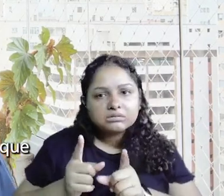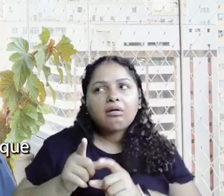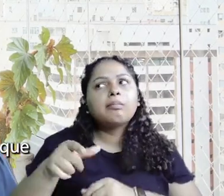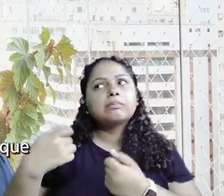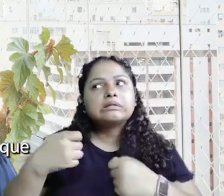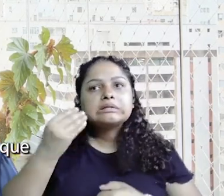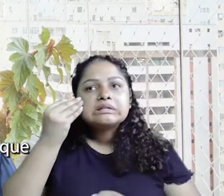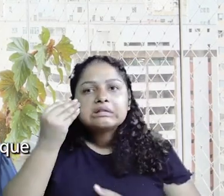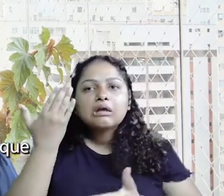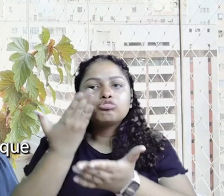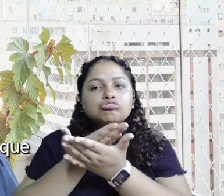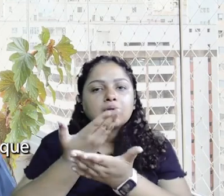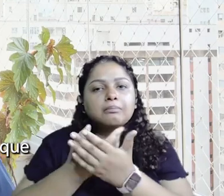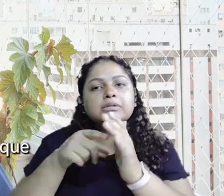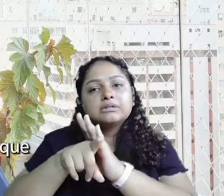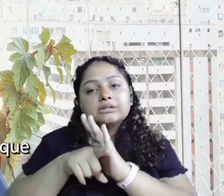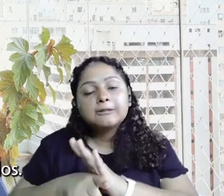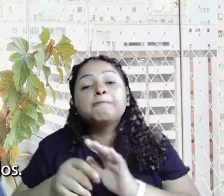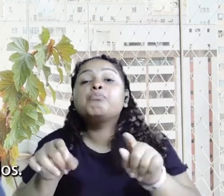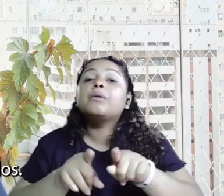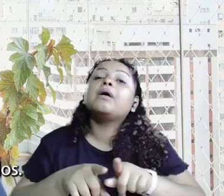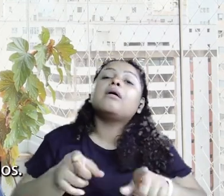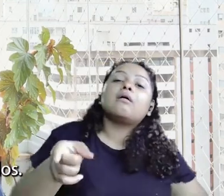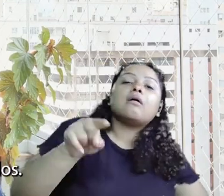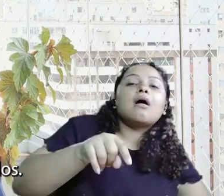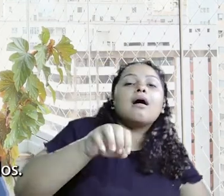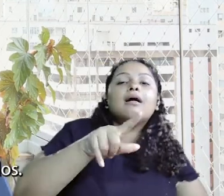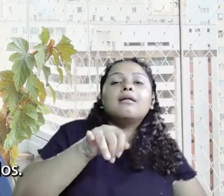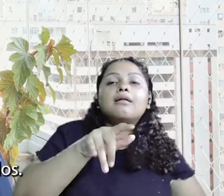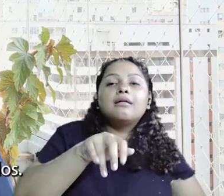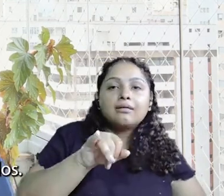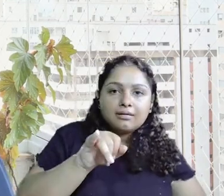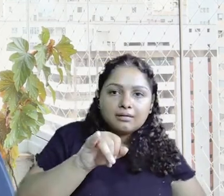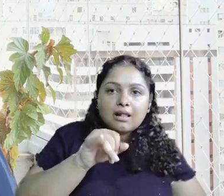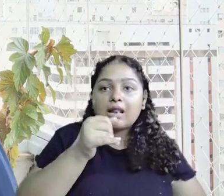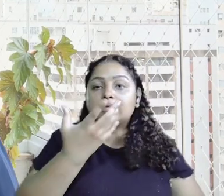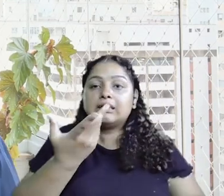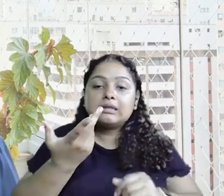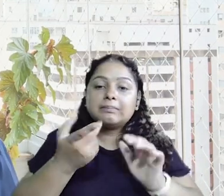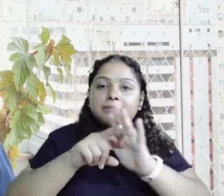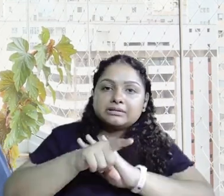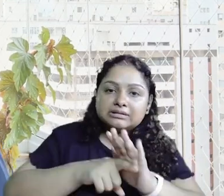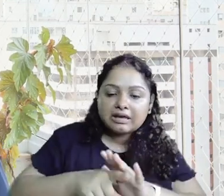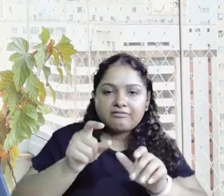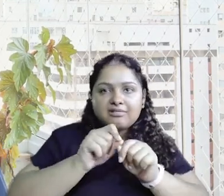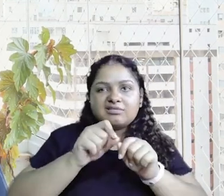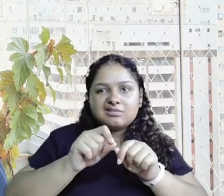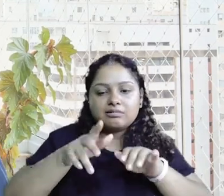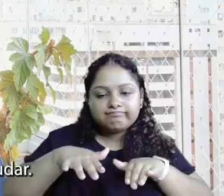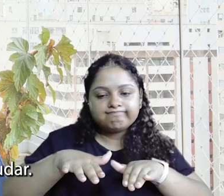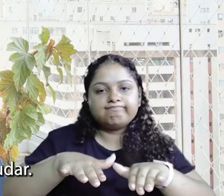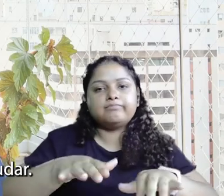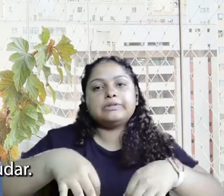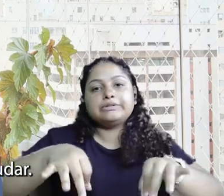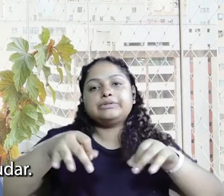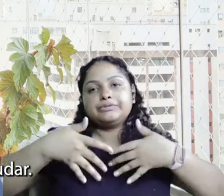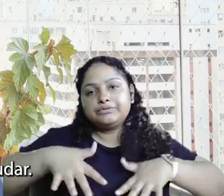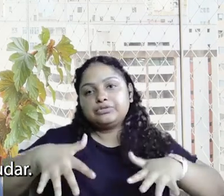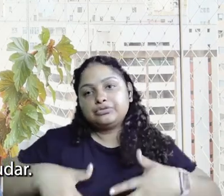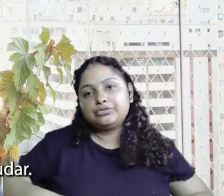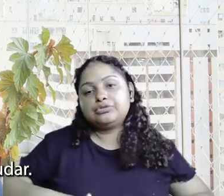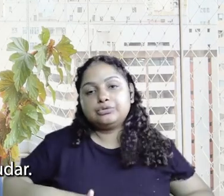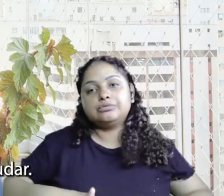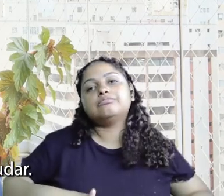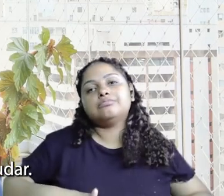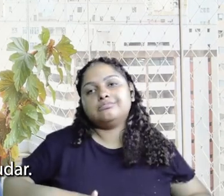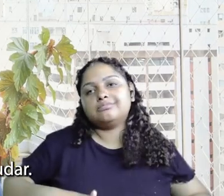ela tem que tentar, ela tem que estudar, a Lili também tem que fazer as vestidas, pode não dar, não dá bom, né, e no meu caso, eu